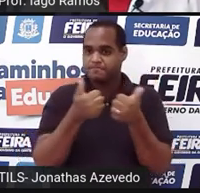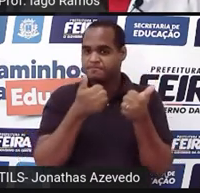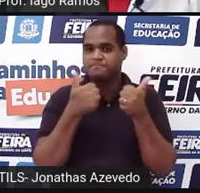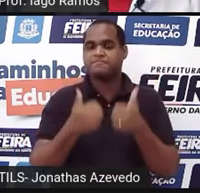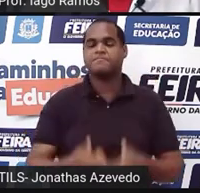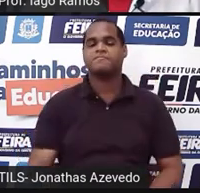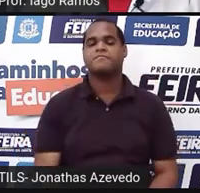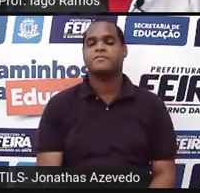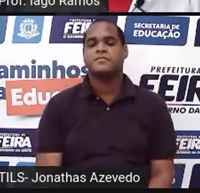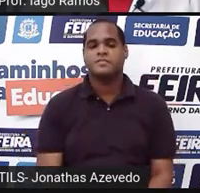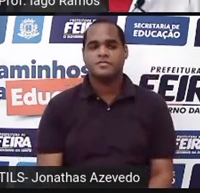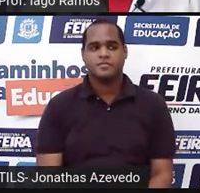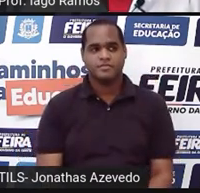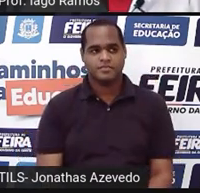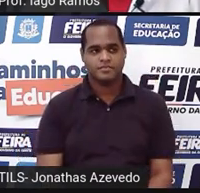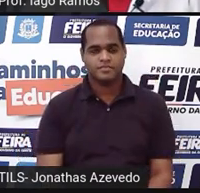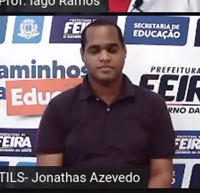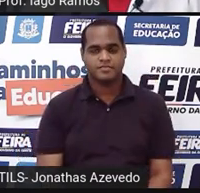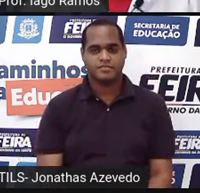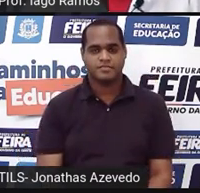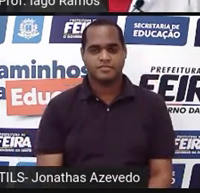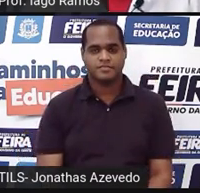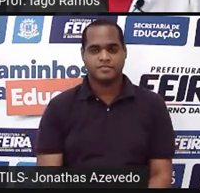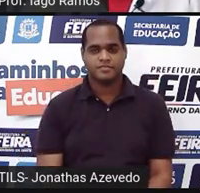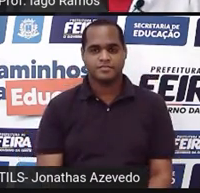E que de